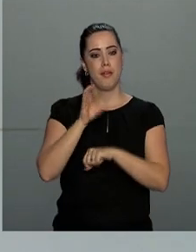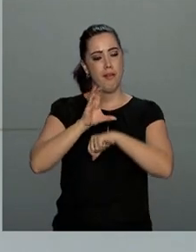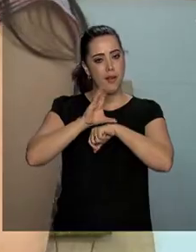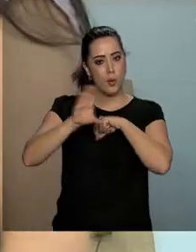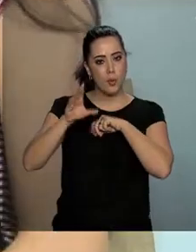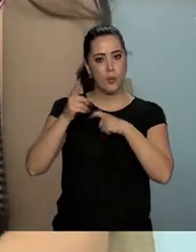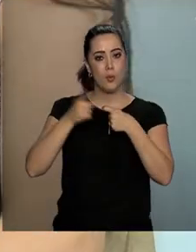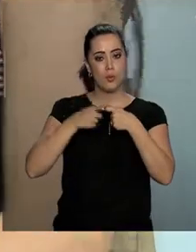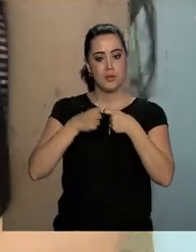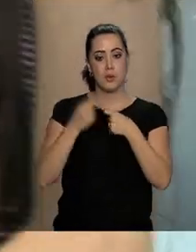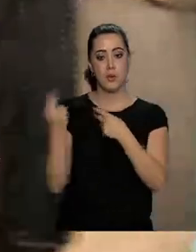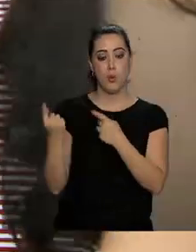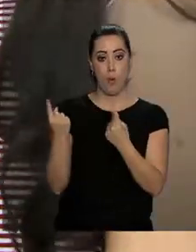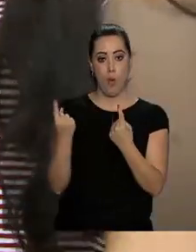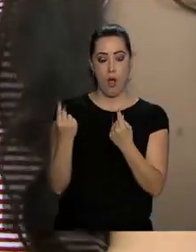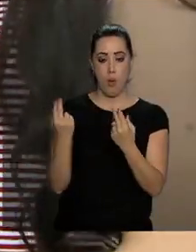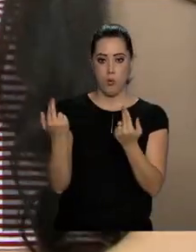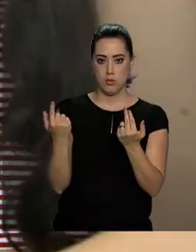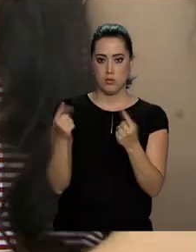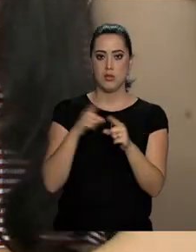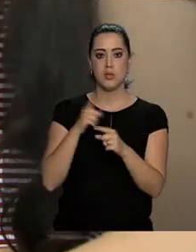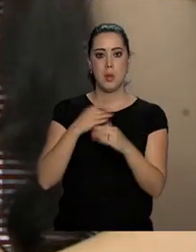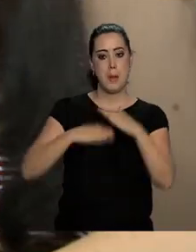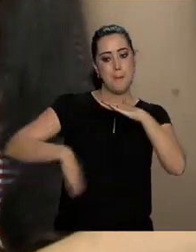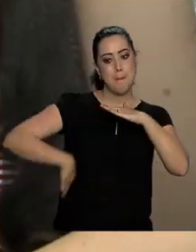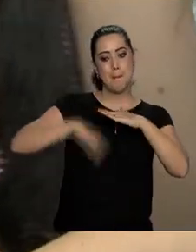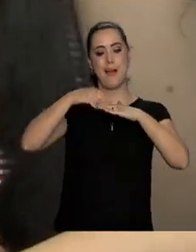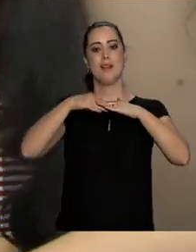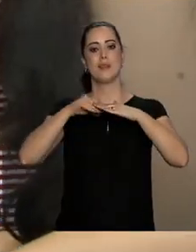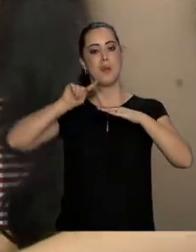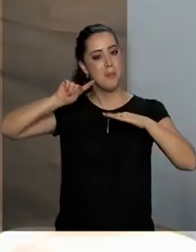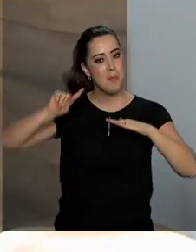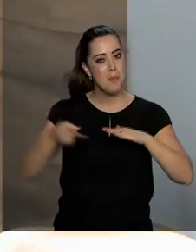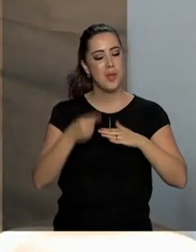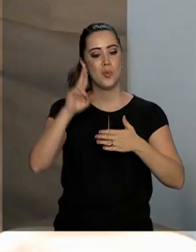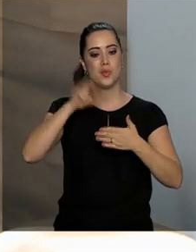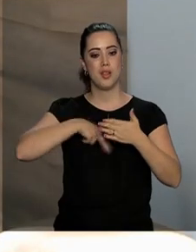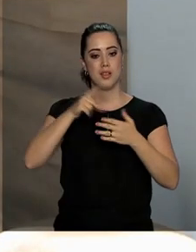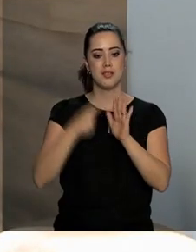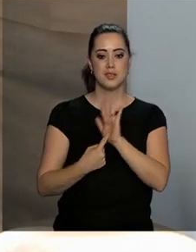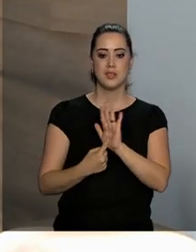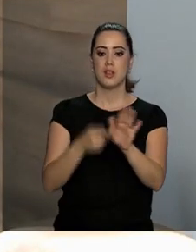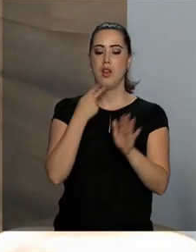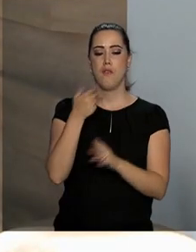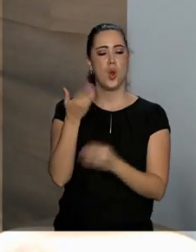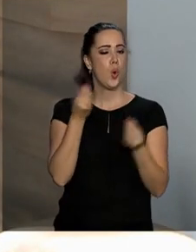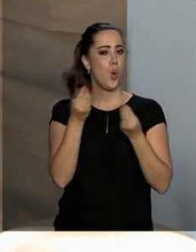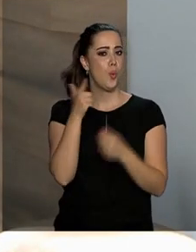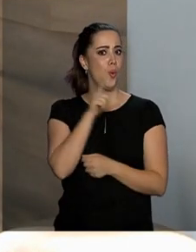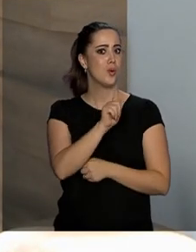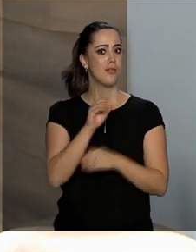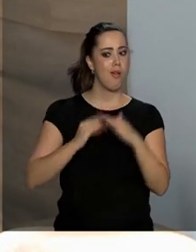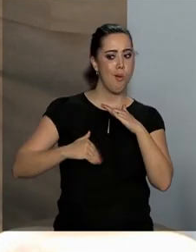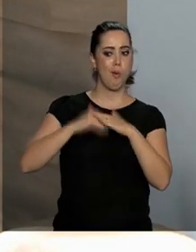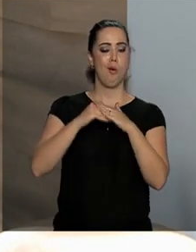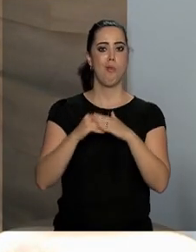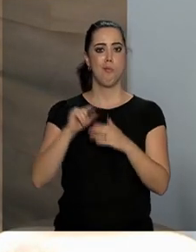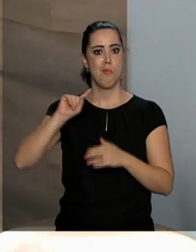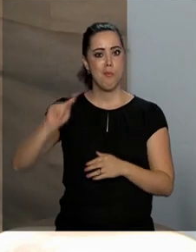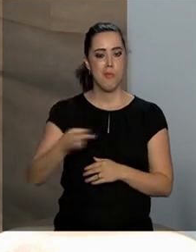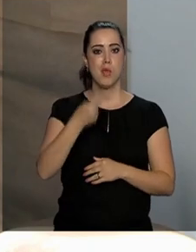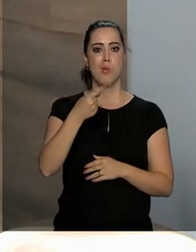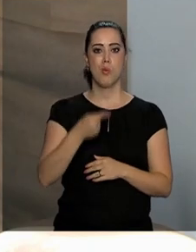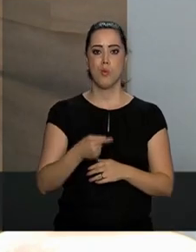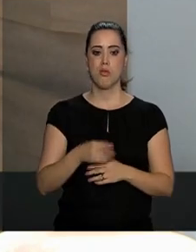médica. Assim como a colega, recebeu nota máxima na redação. Ela revela como conquistou uma pontuação tão alta.